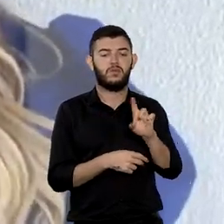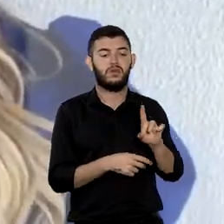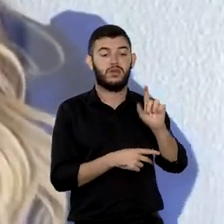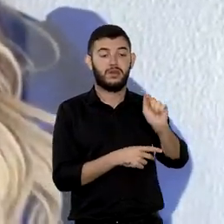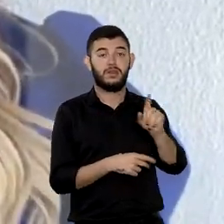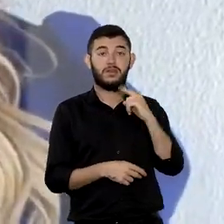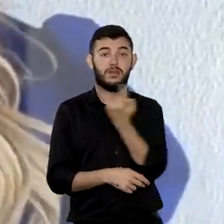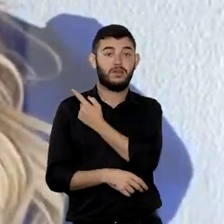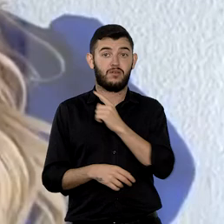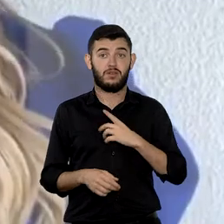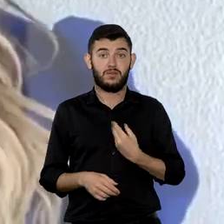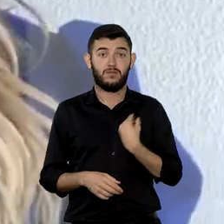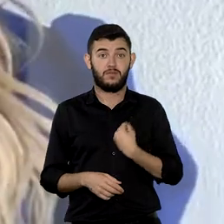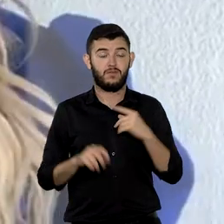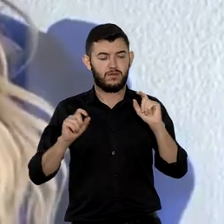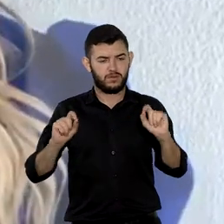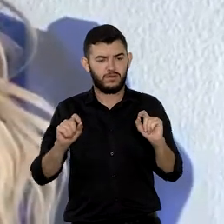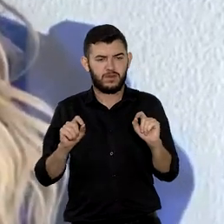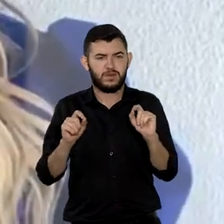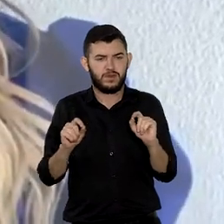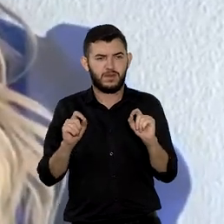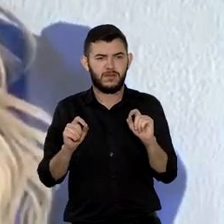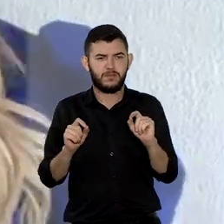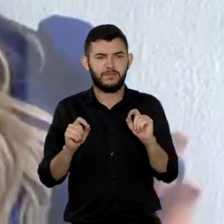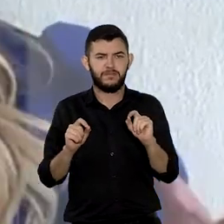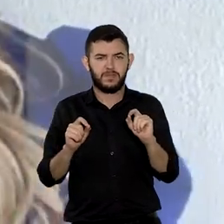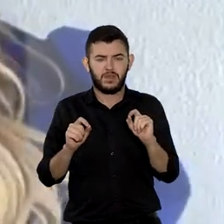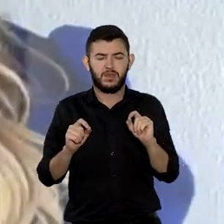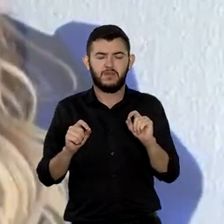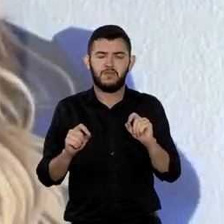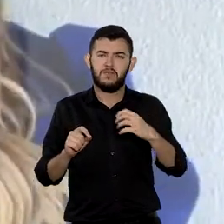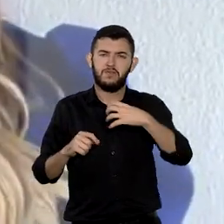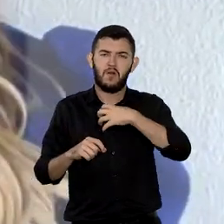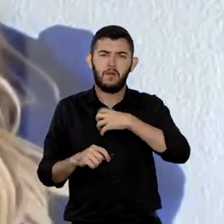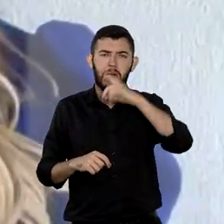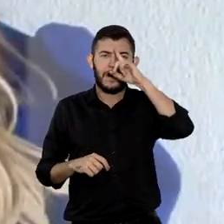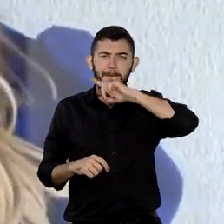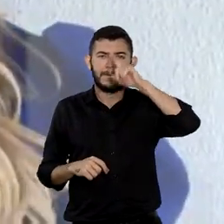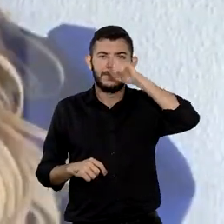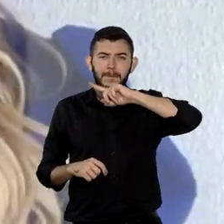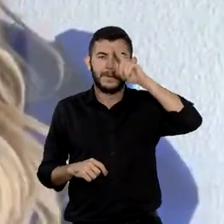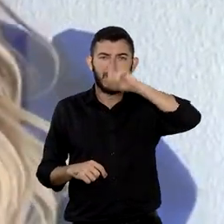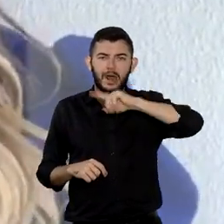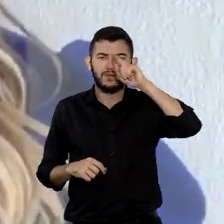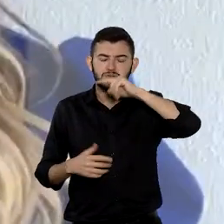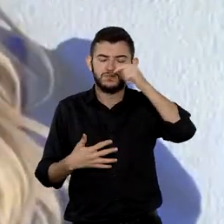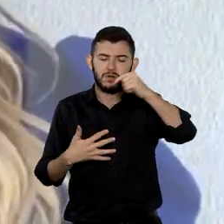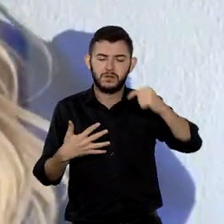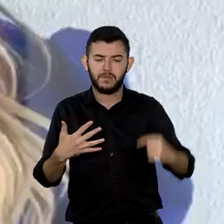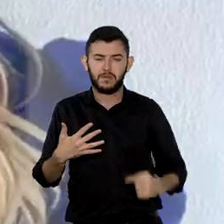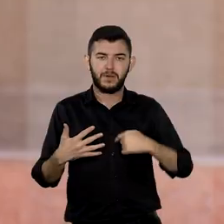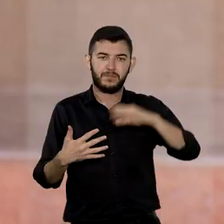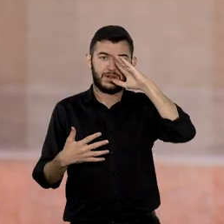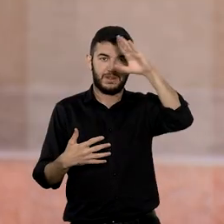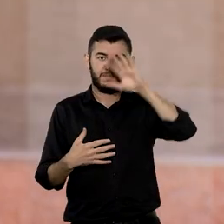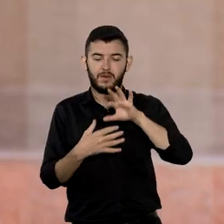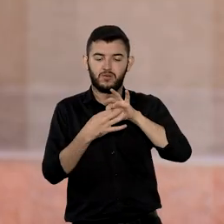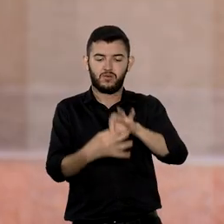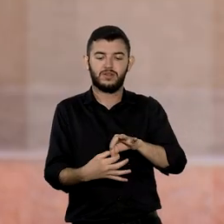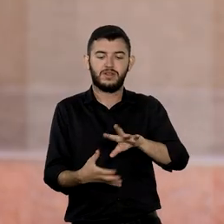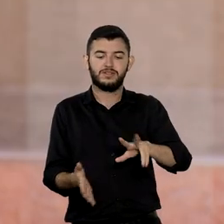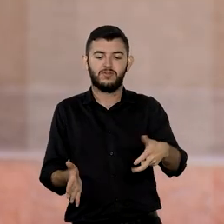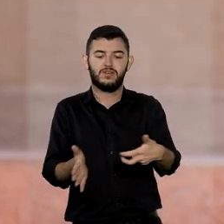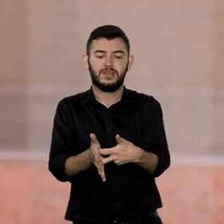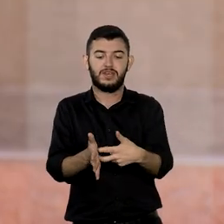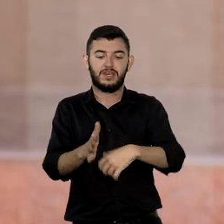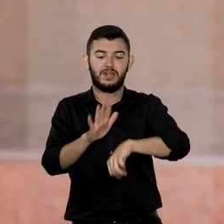abrindo brecha para várias formas de fraude, principalmente na esfera criminal. No processo